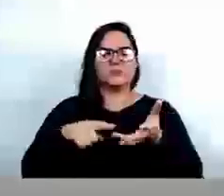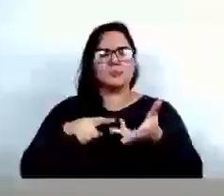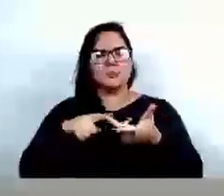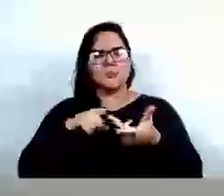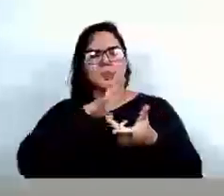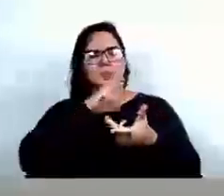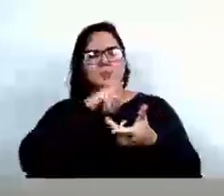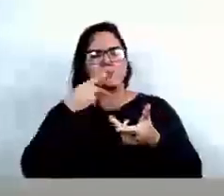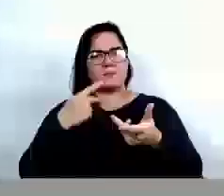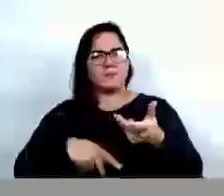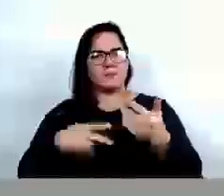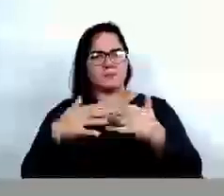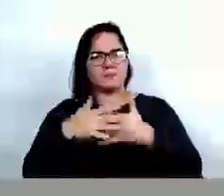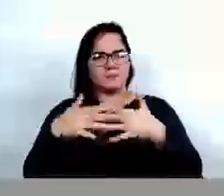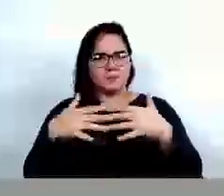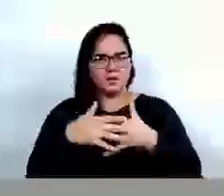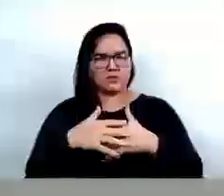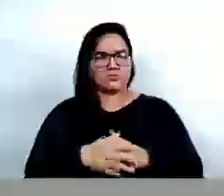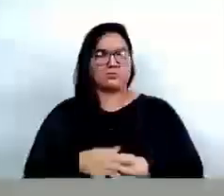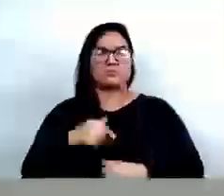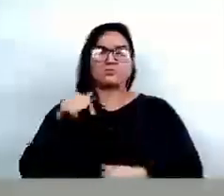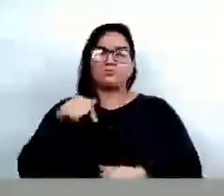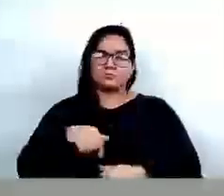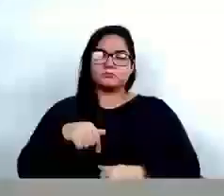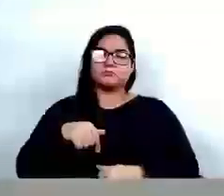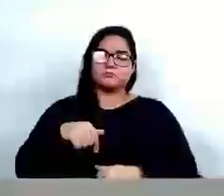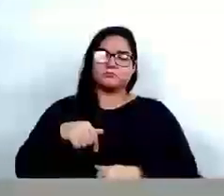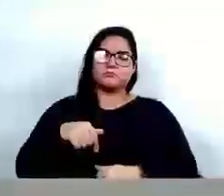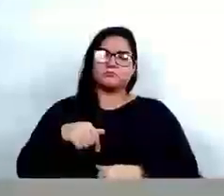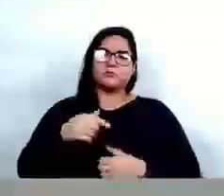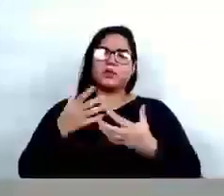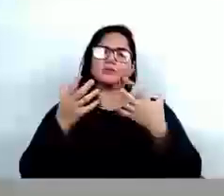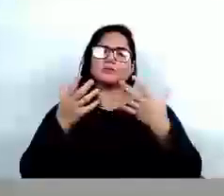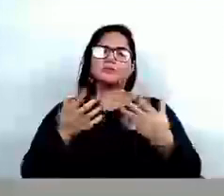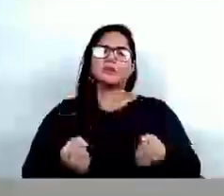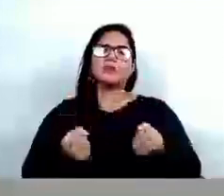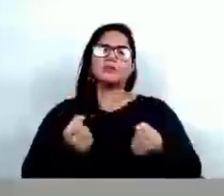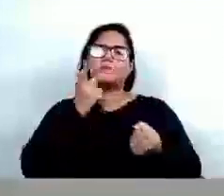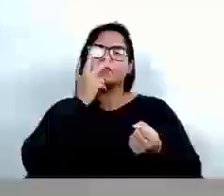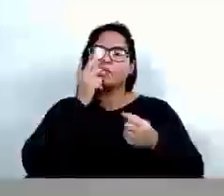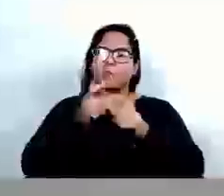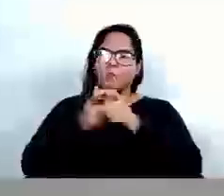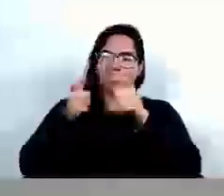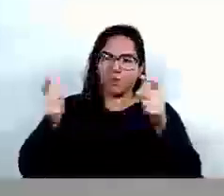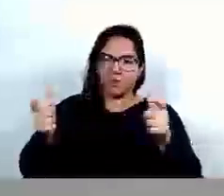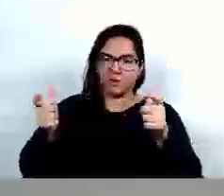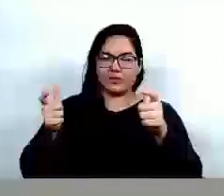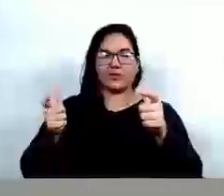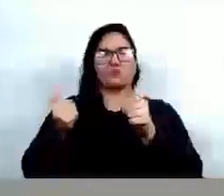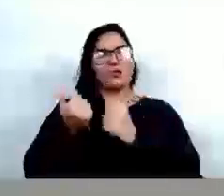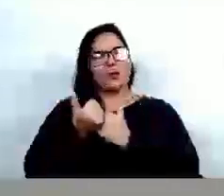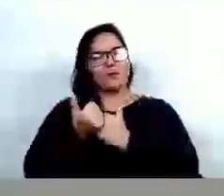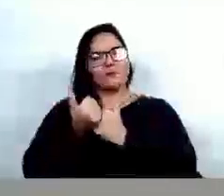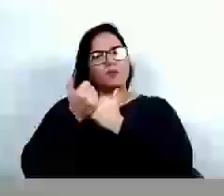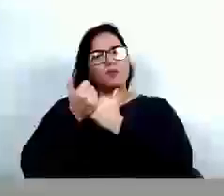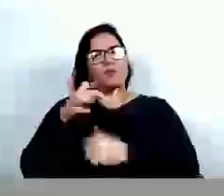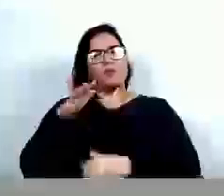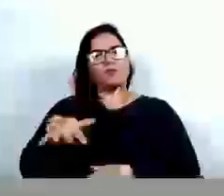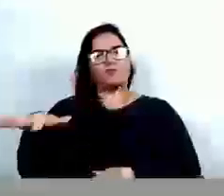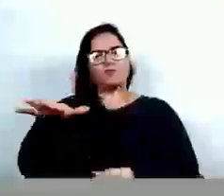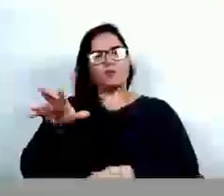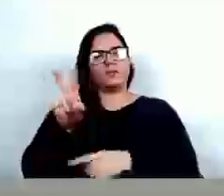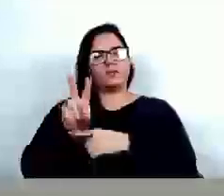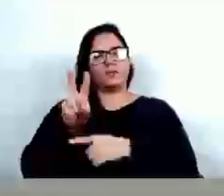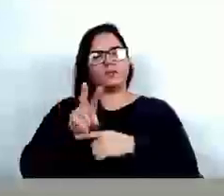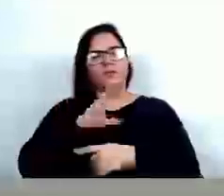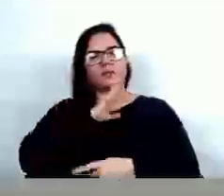cidade. Esse parlamento se colocou, na sua maioria, de forma ao lado dos produtores de animais, ao lado